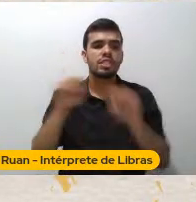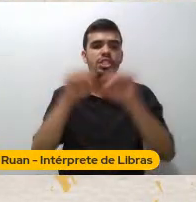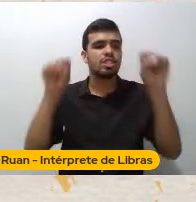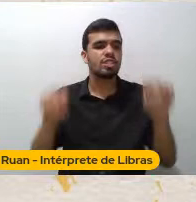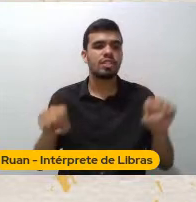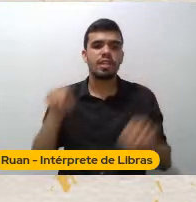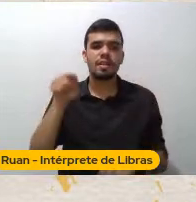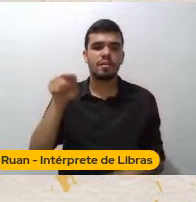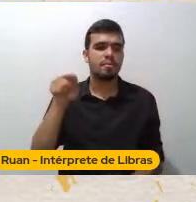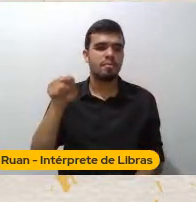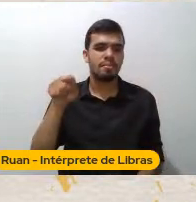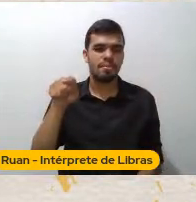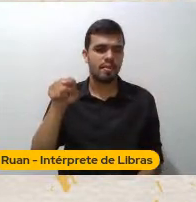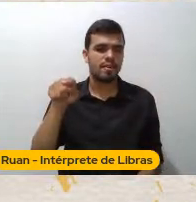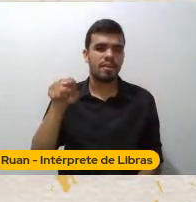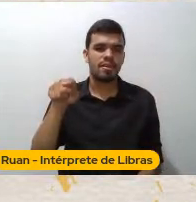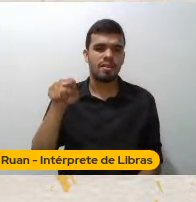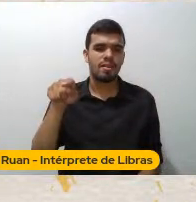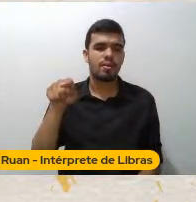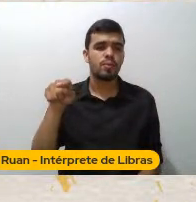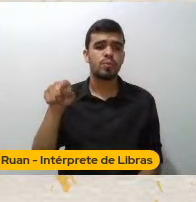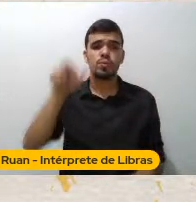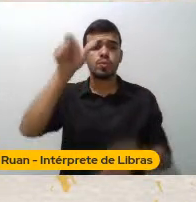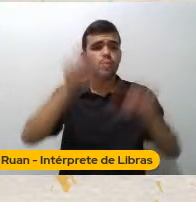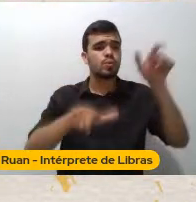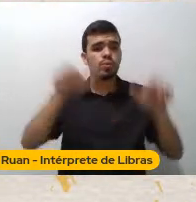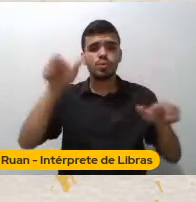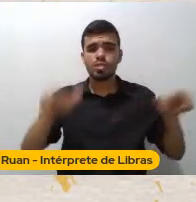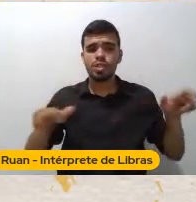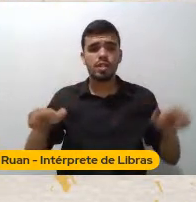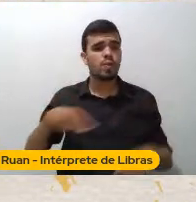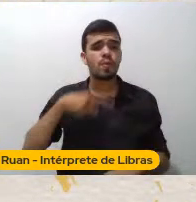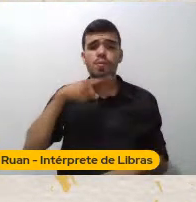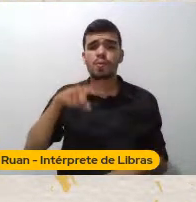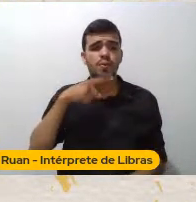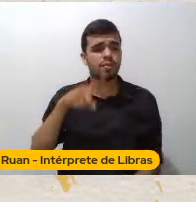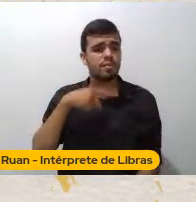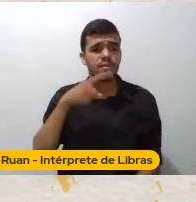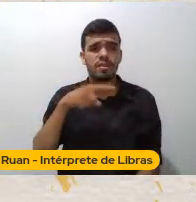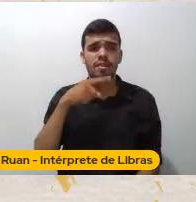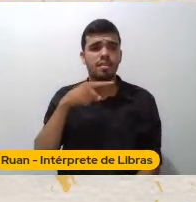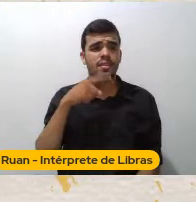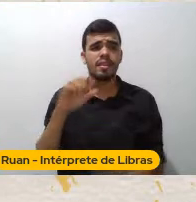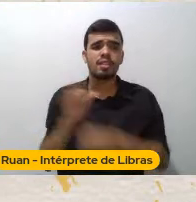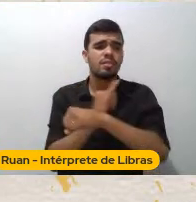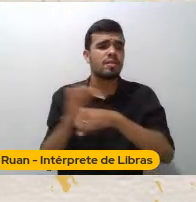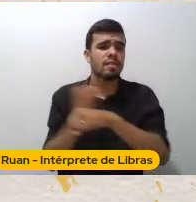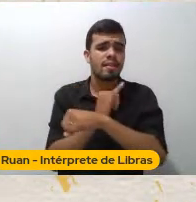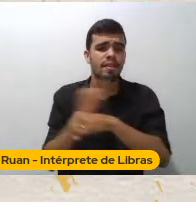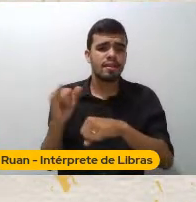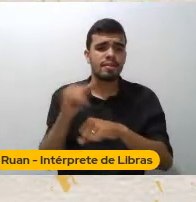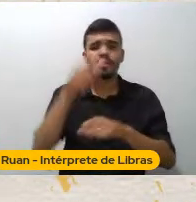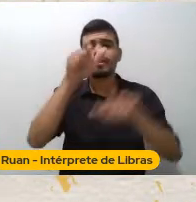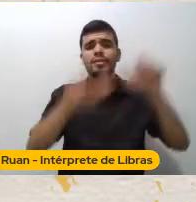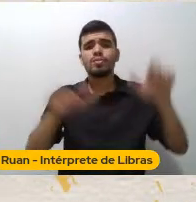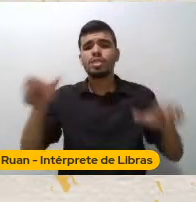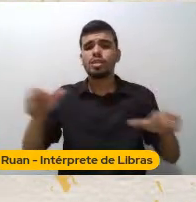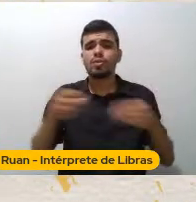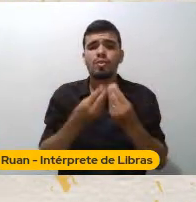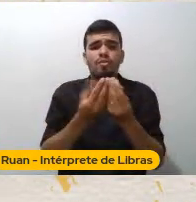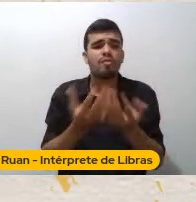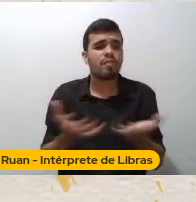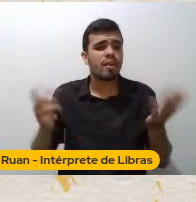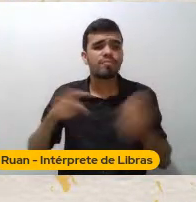realidade O sujeito Não tem condições Não tem mecanismos O Estado Não oferece Mecanismos Para que ele